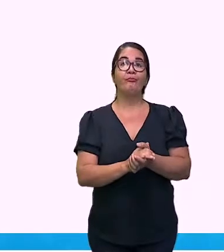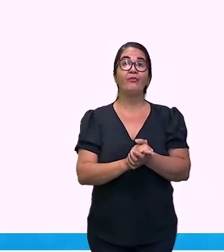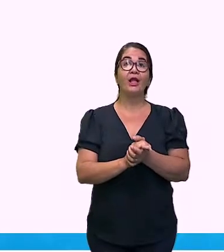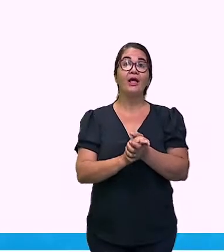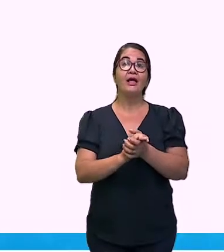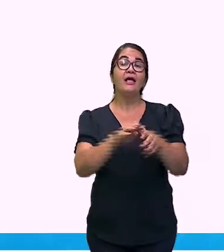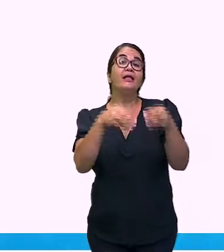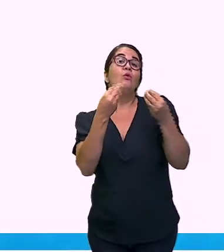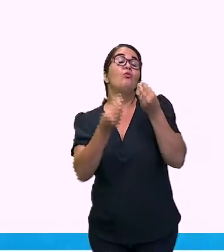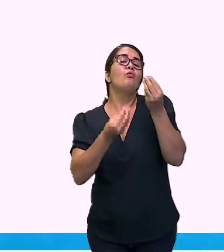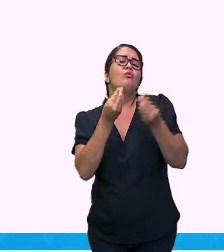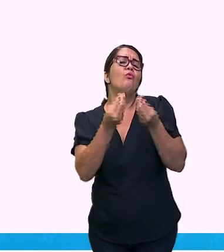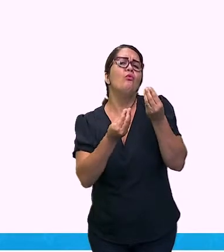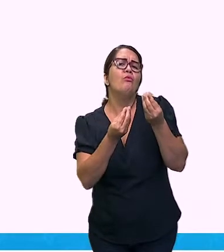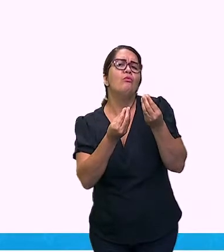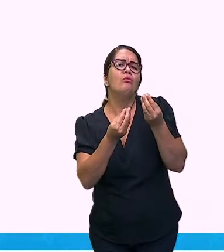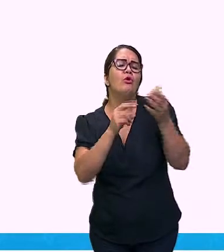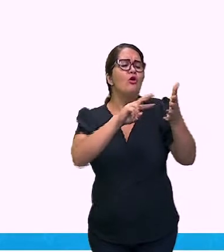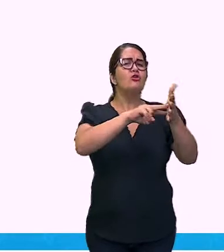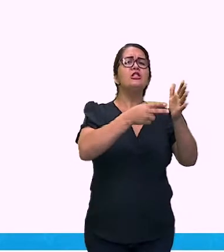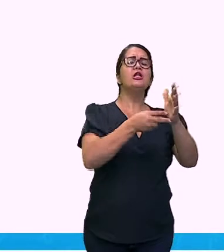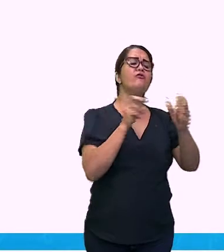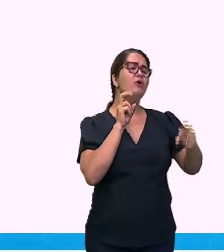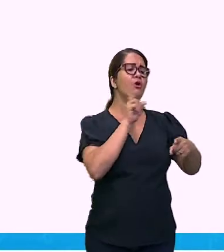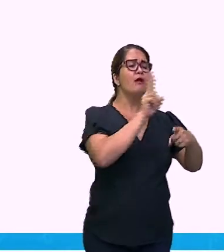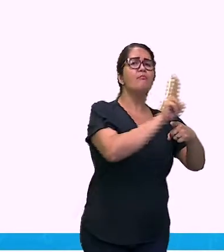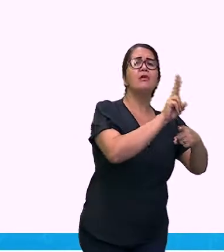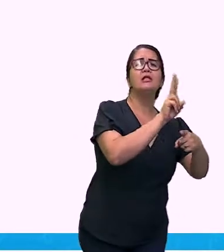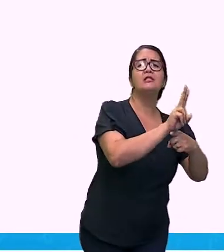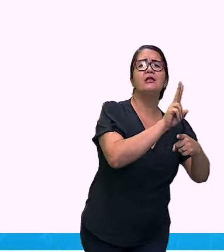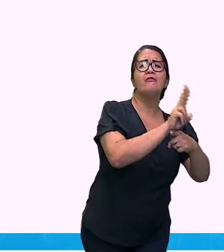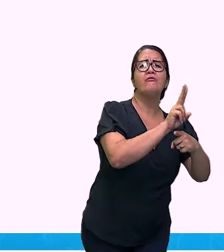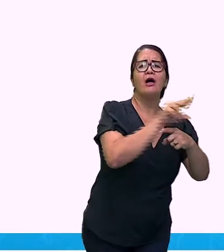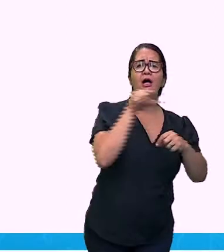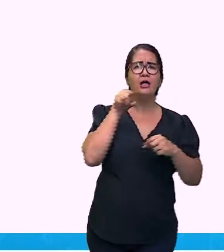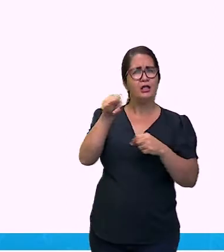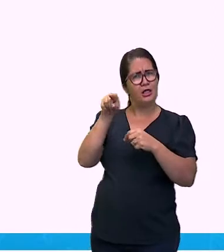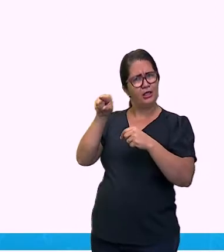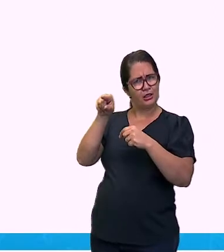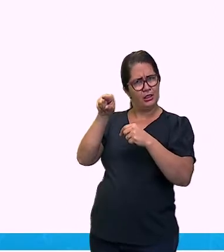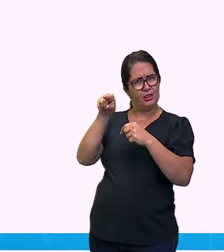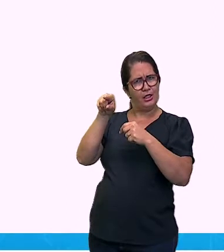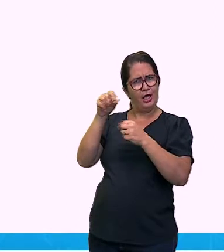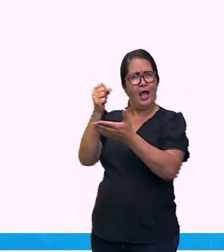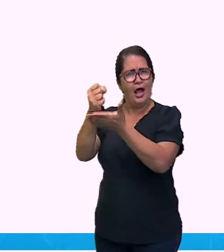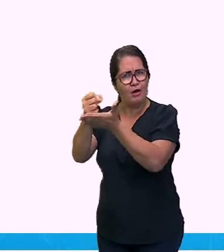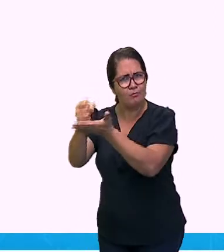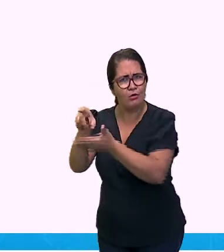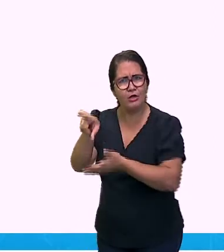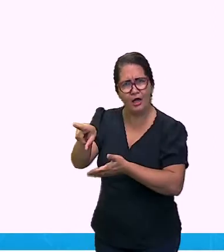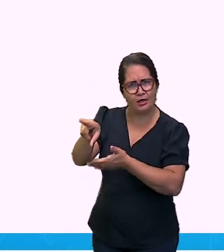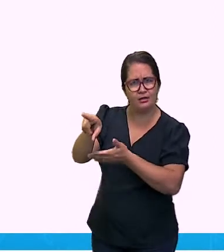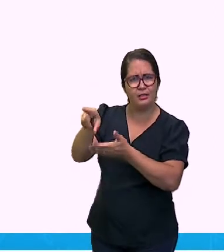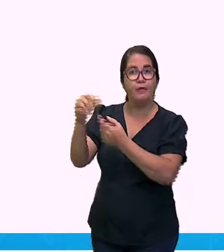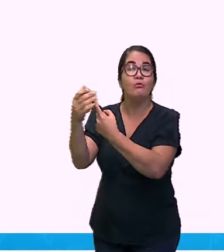entre preservar e conservar? Preservar o meio